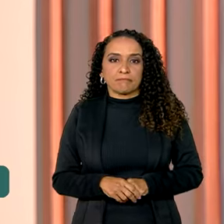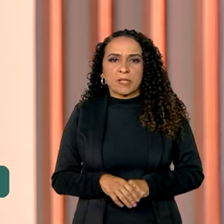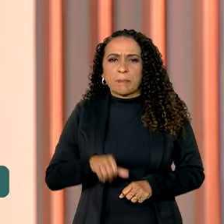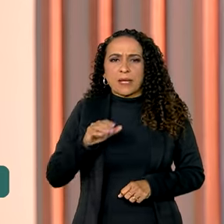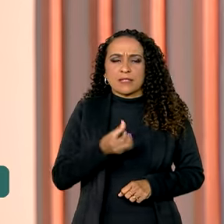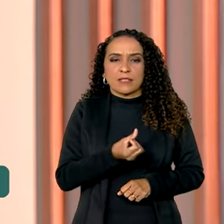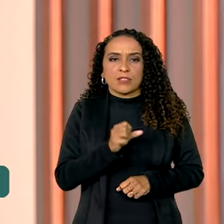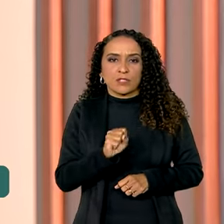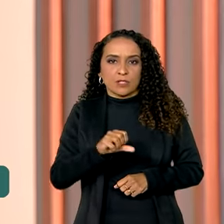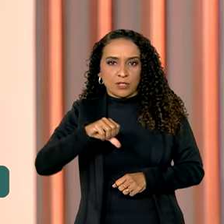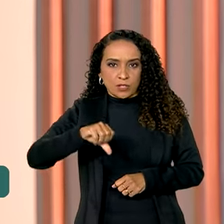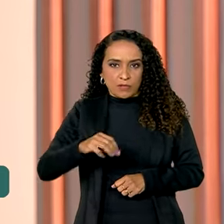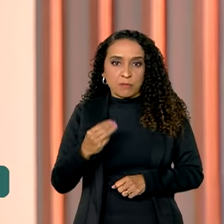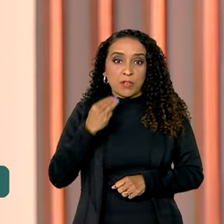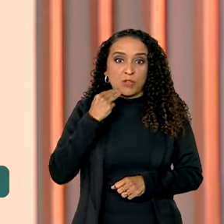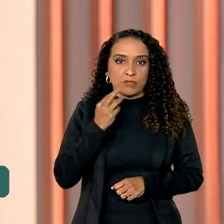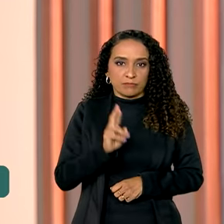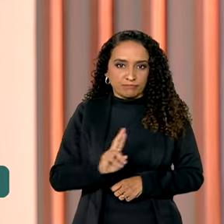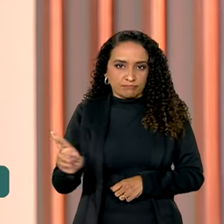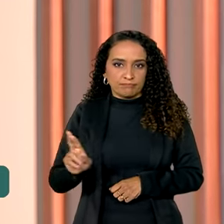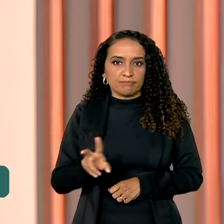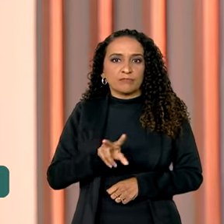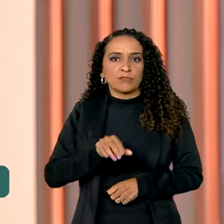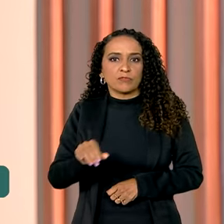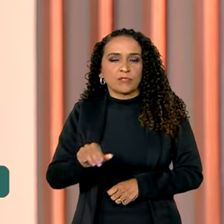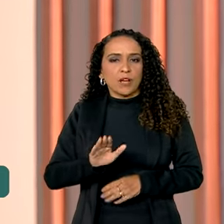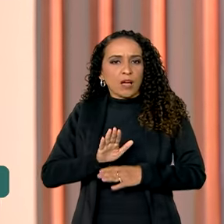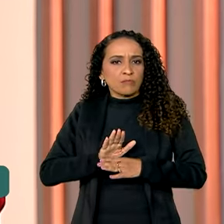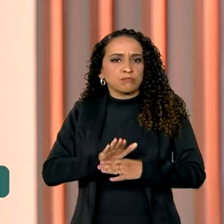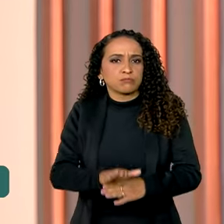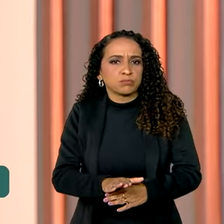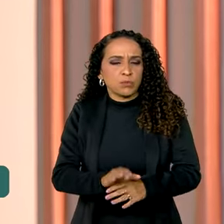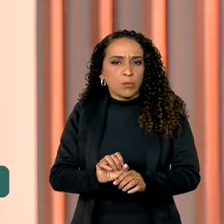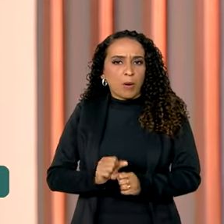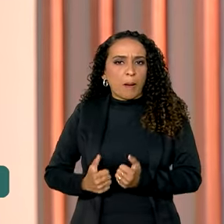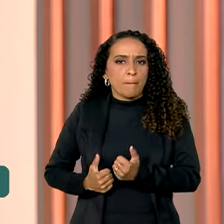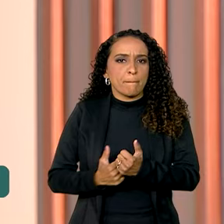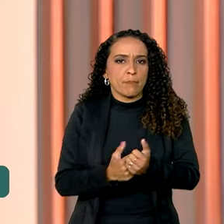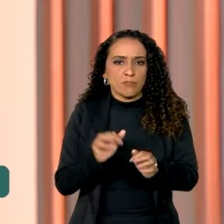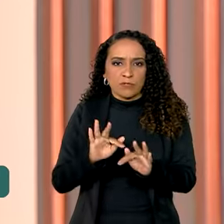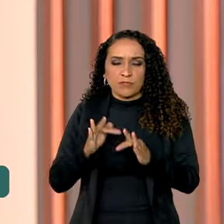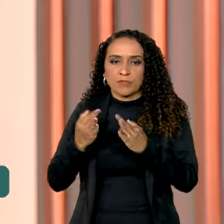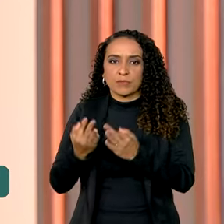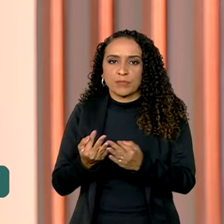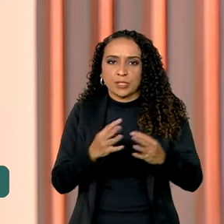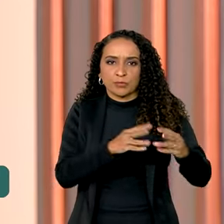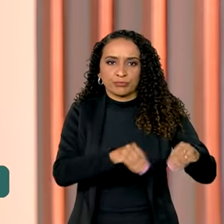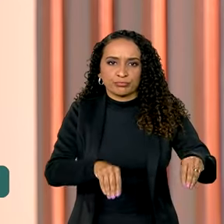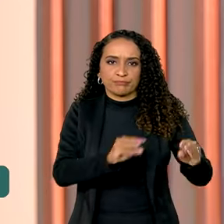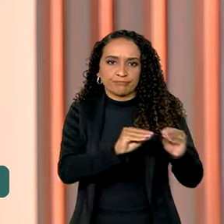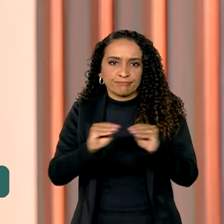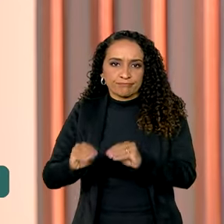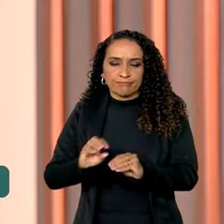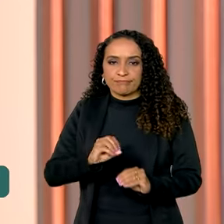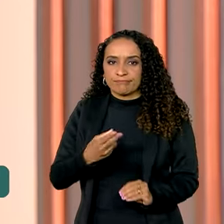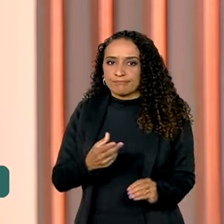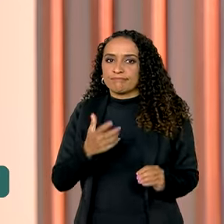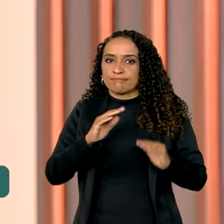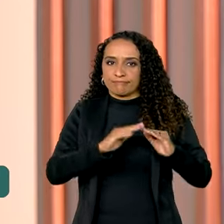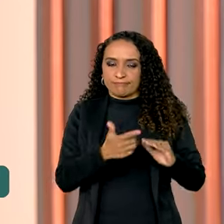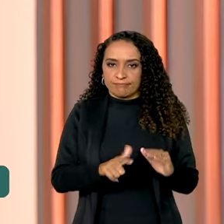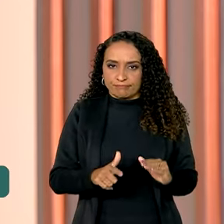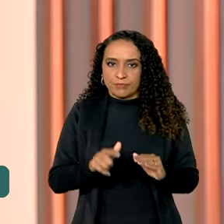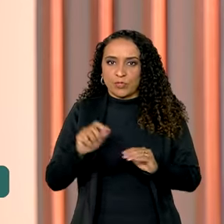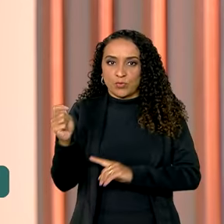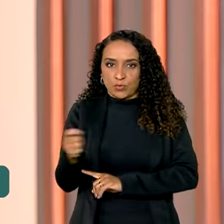Mais de 689 milhões de reais vão reforçar o apoio às famílias desalojadas ou desabrigadas no